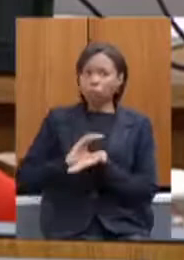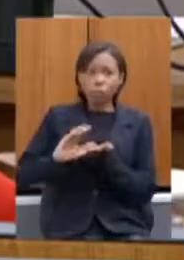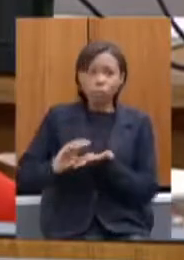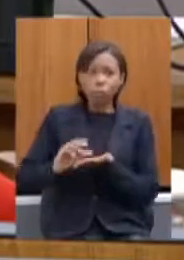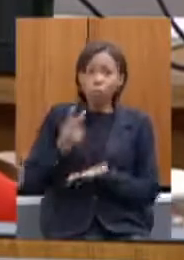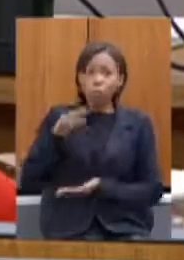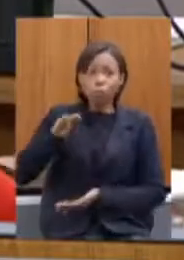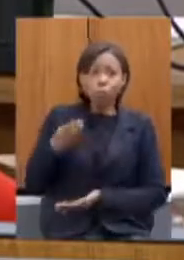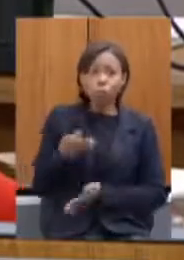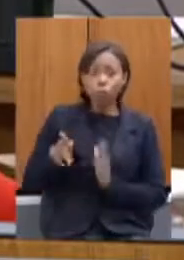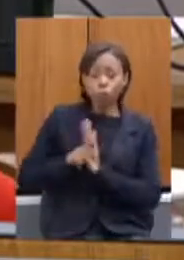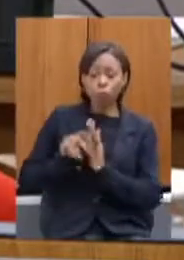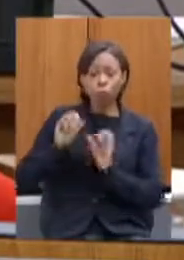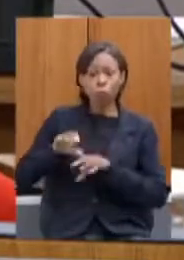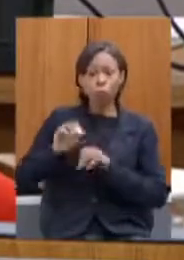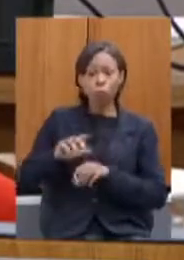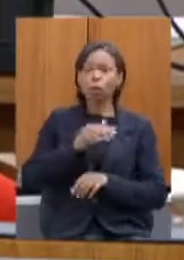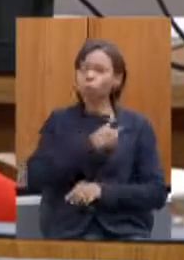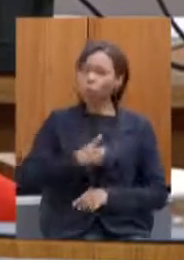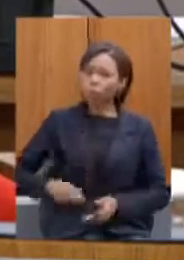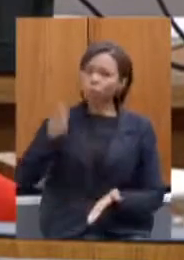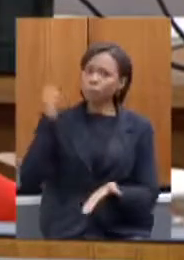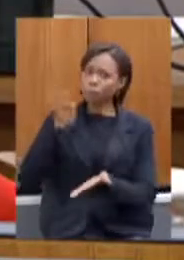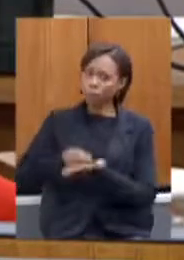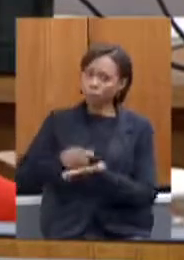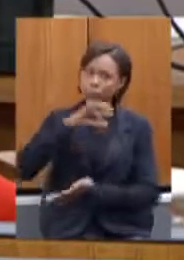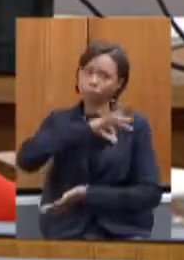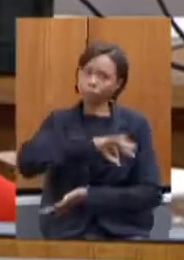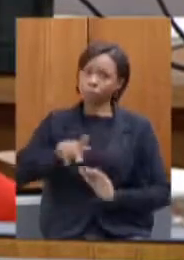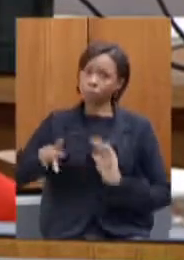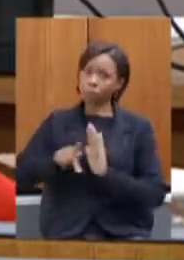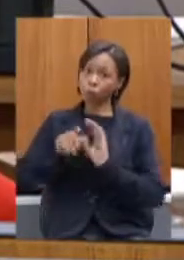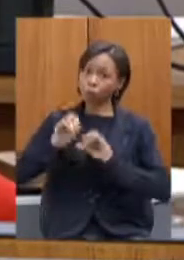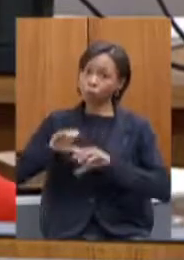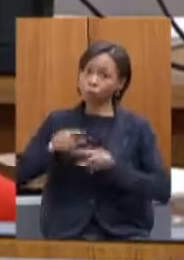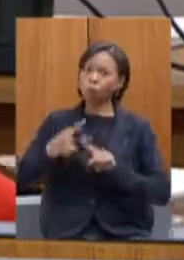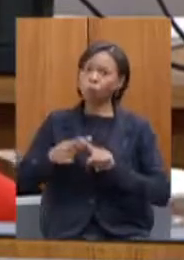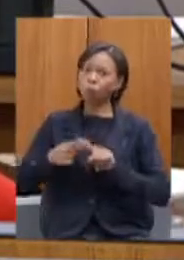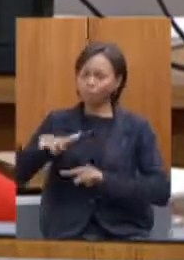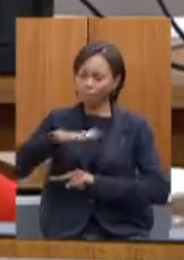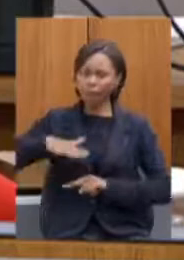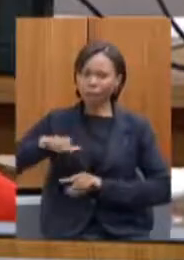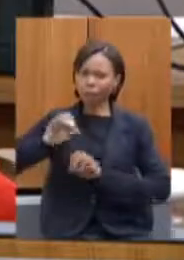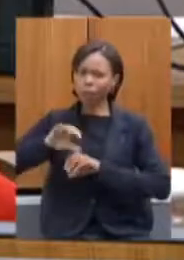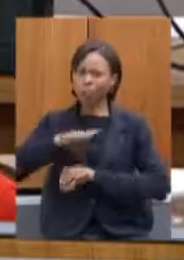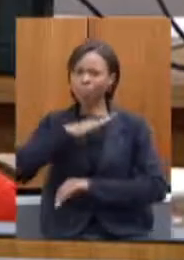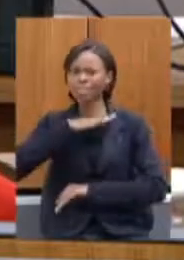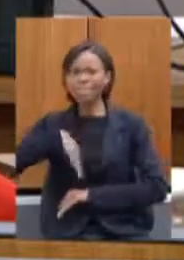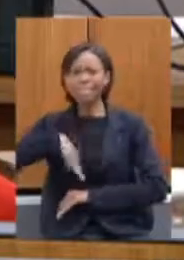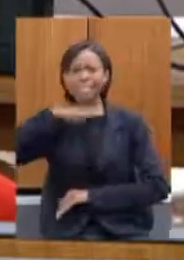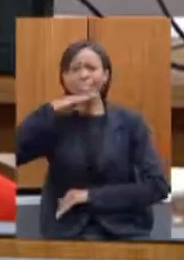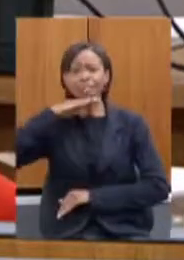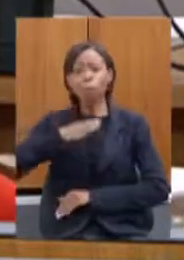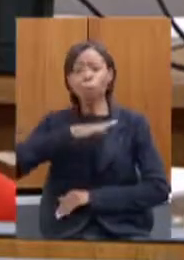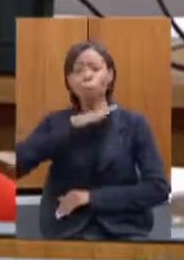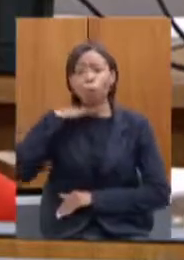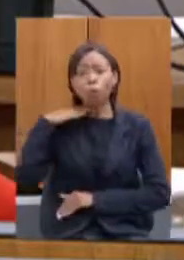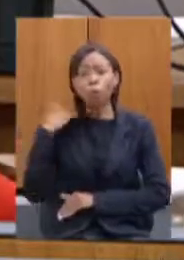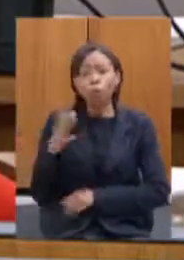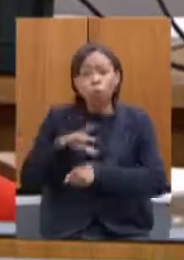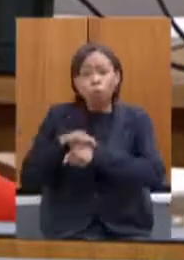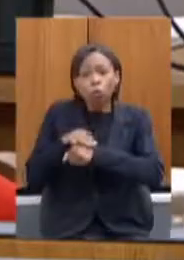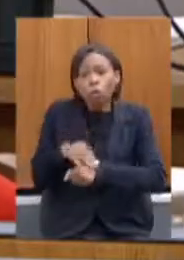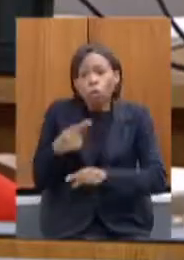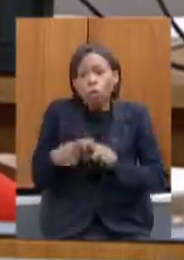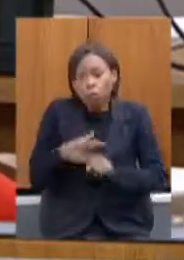o governo pague integralmente o salário da educação porque a educação está cansada morrendo está doente ao ver o governo